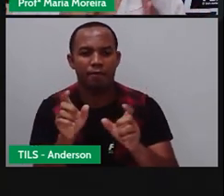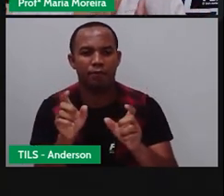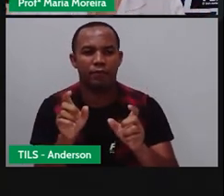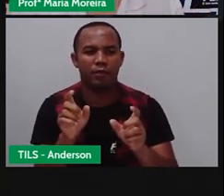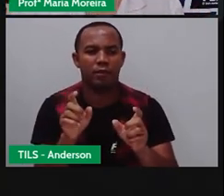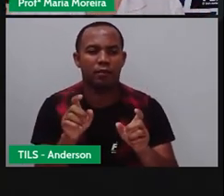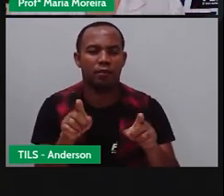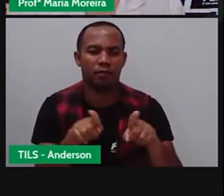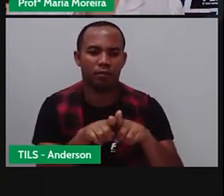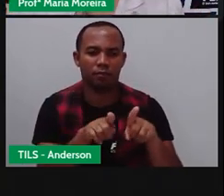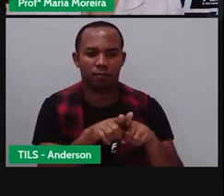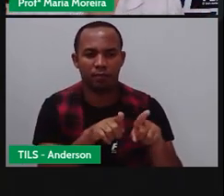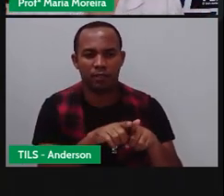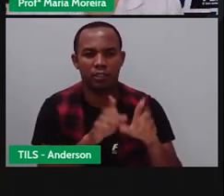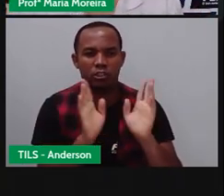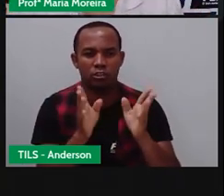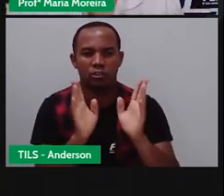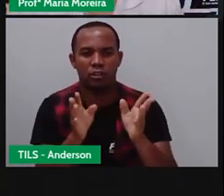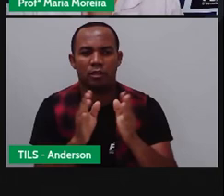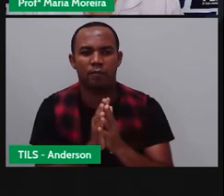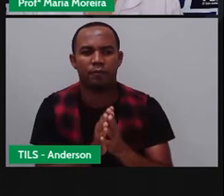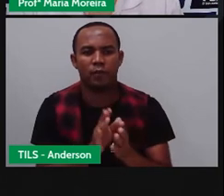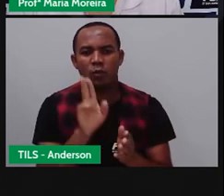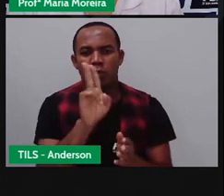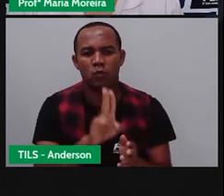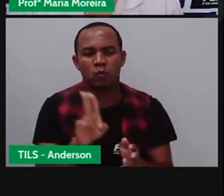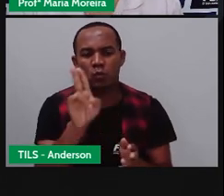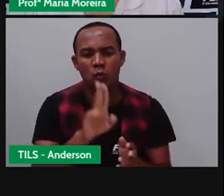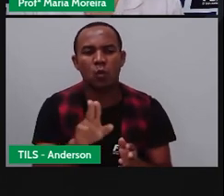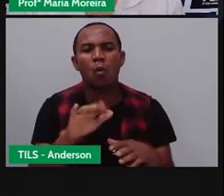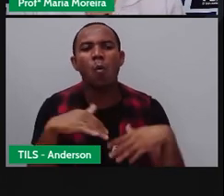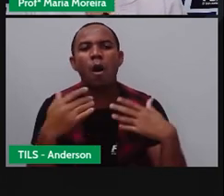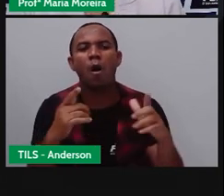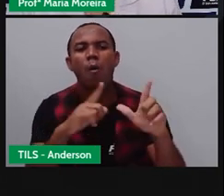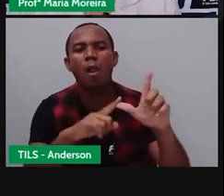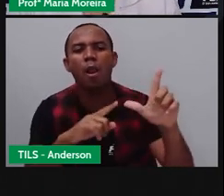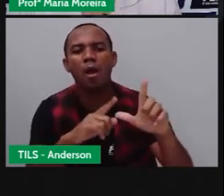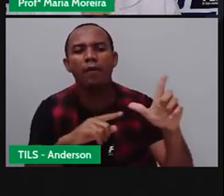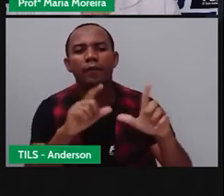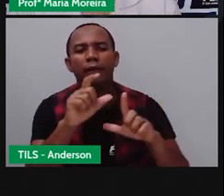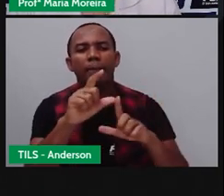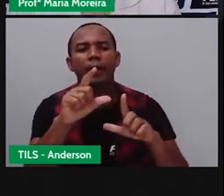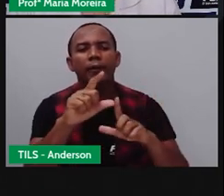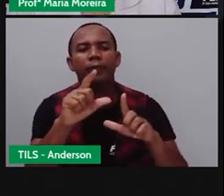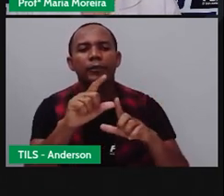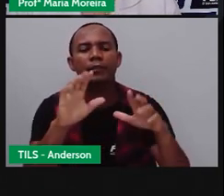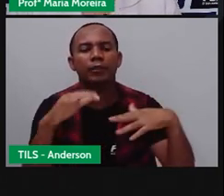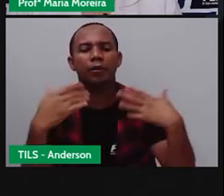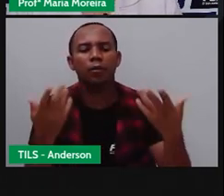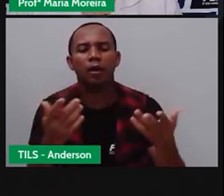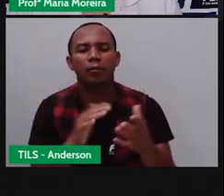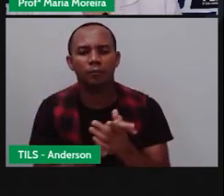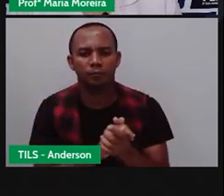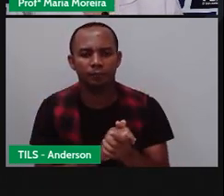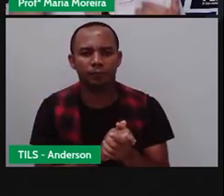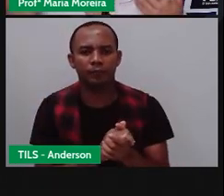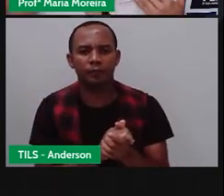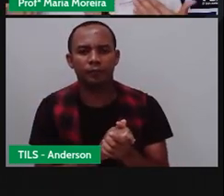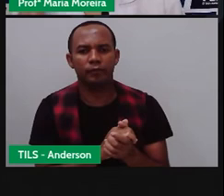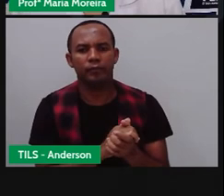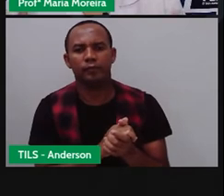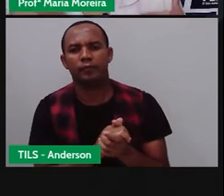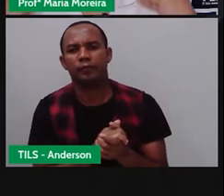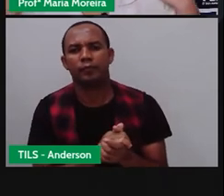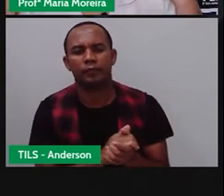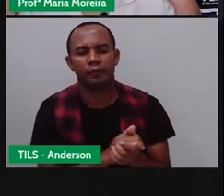Substantivo próprio. Eu vou utilizar o quê? Letra maiúscula. E quem são os substantivos próprios, né? São o quê? Os